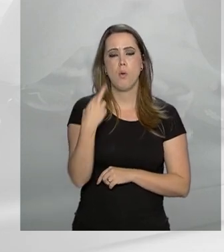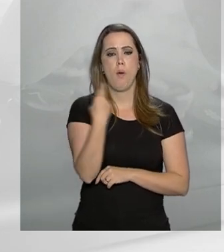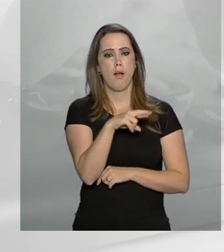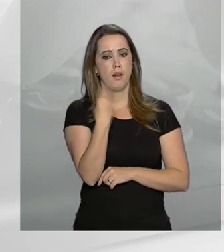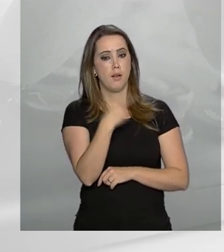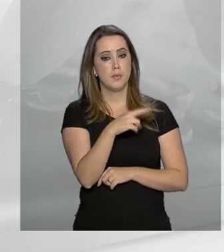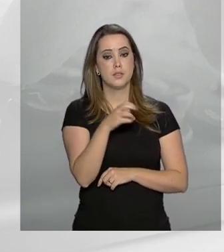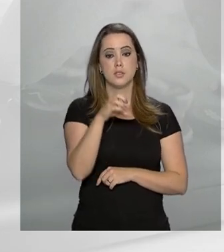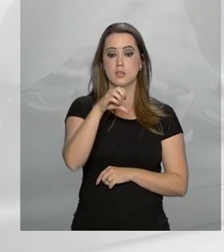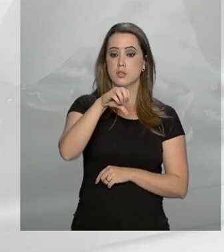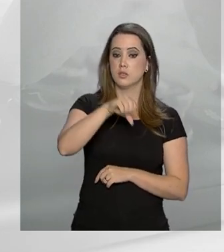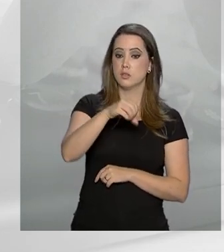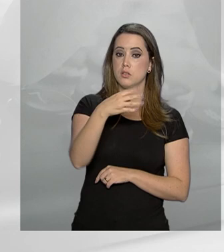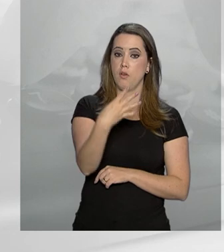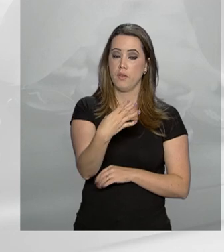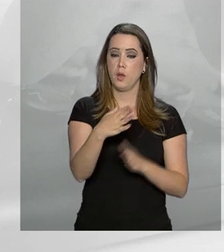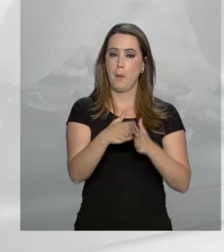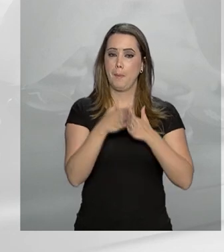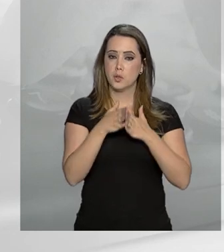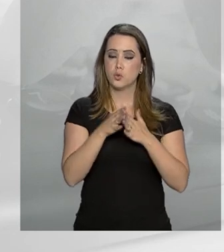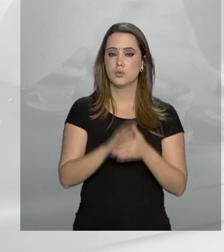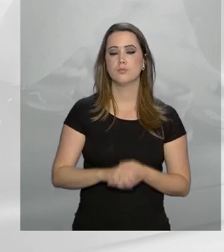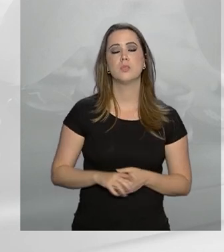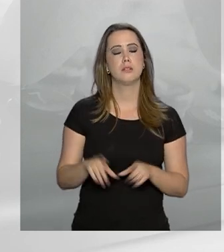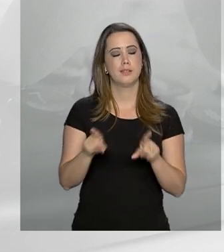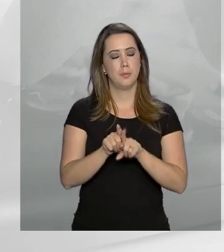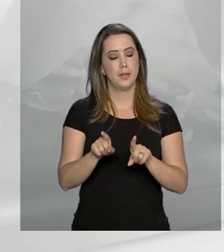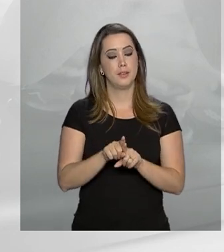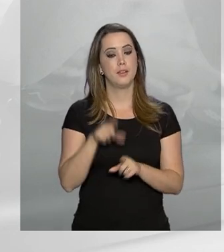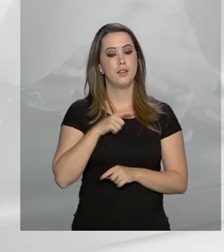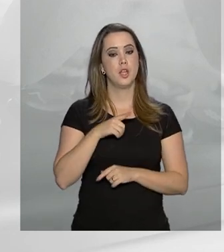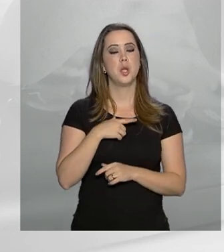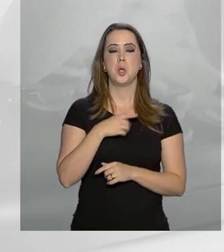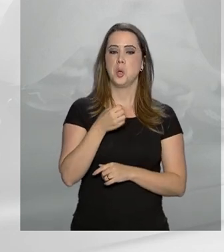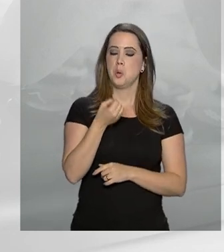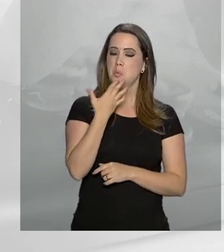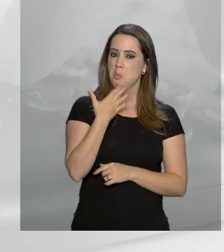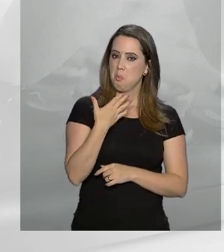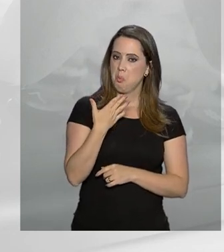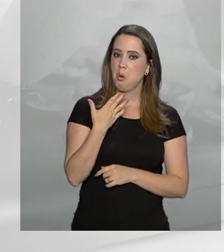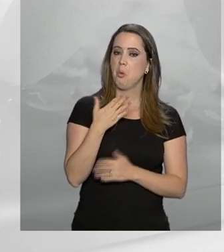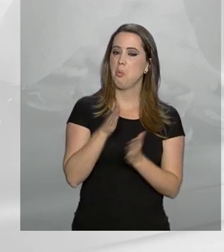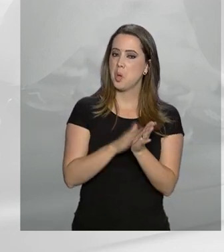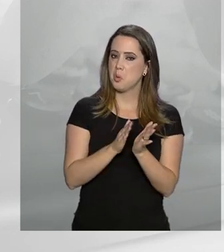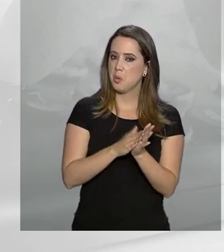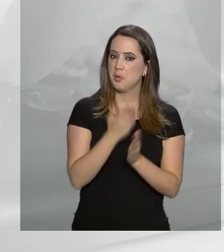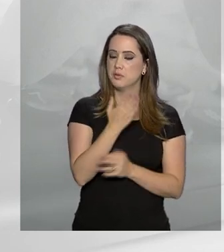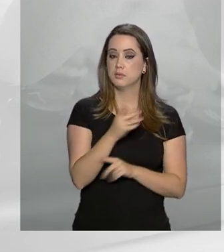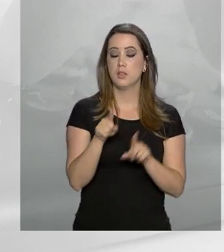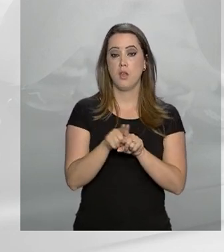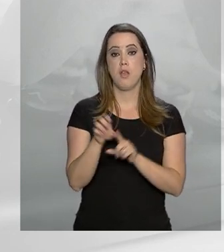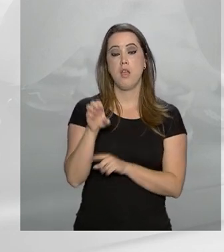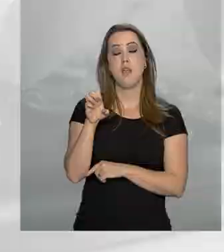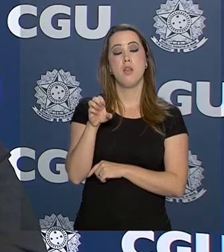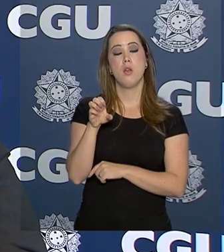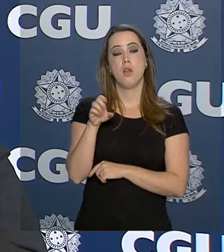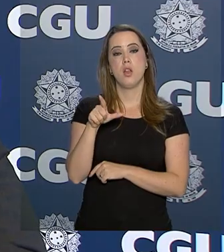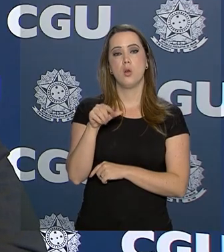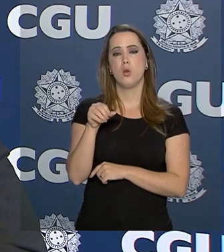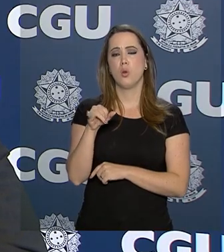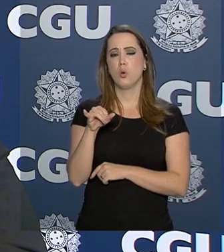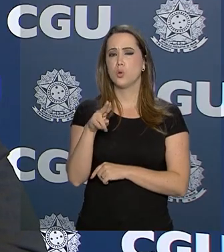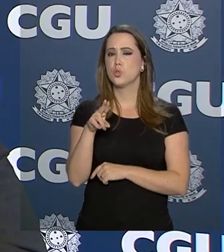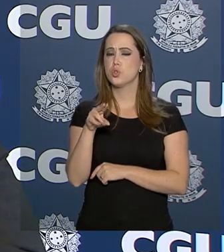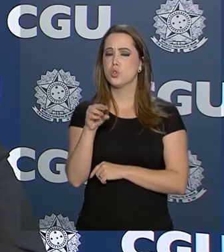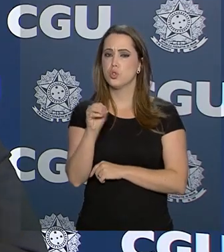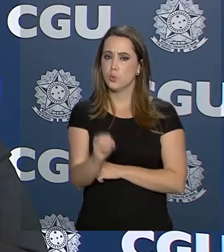94 mil são solicitações. E tem também elogios. Foram quase 11 mil. Toda